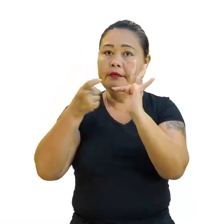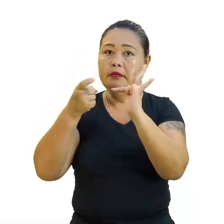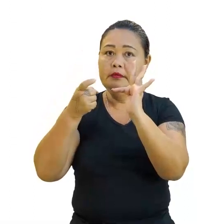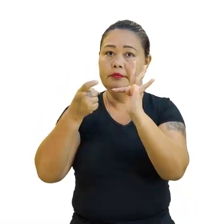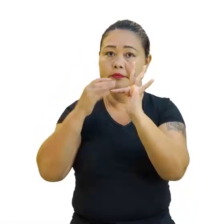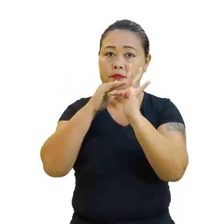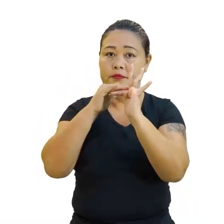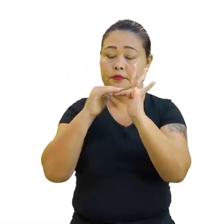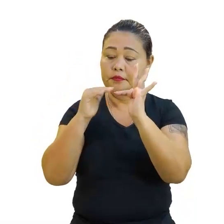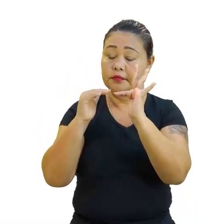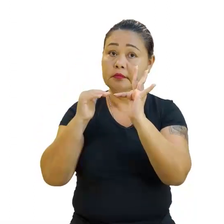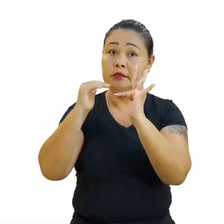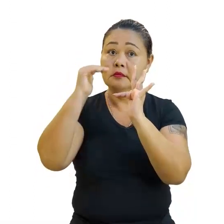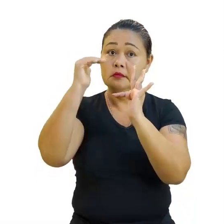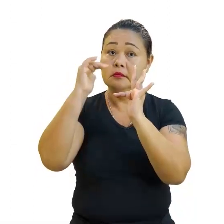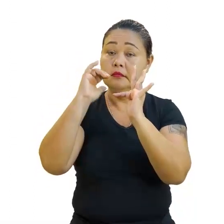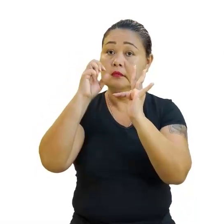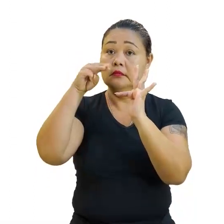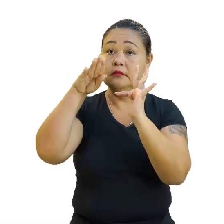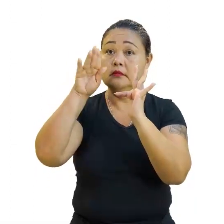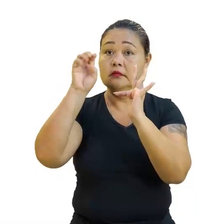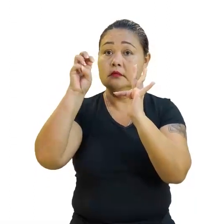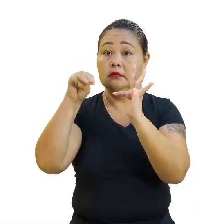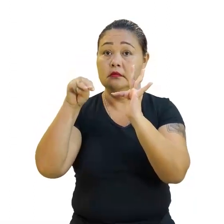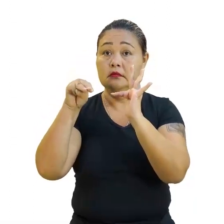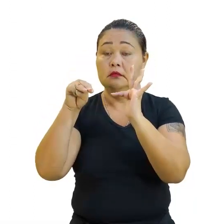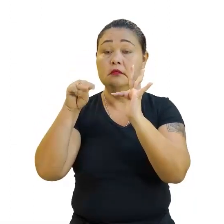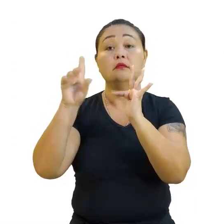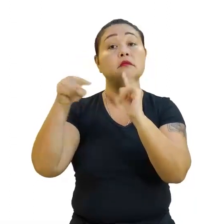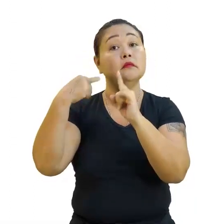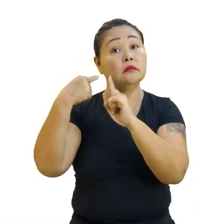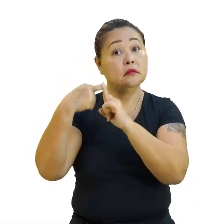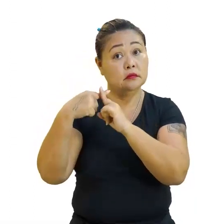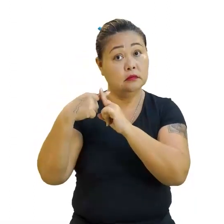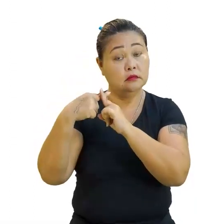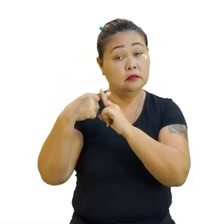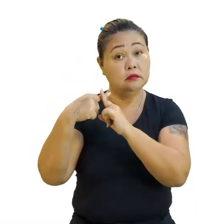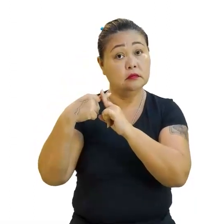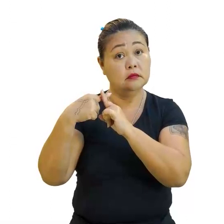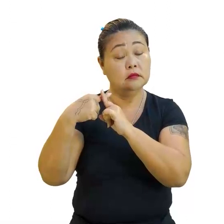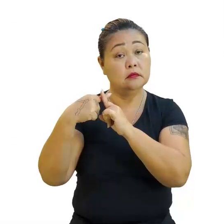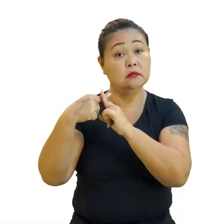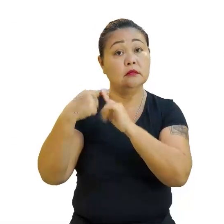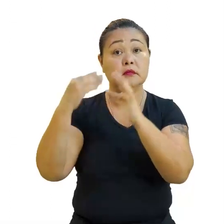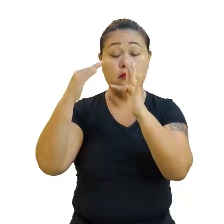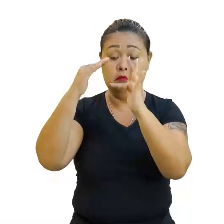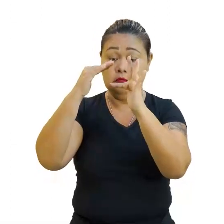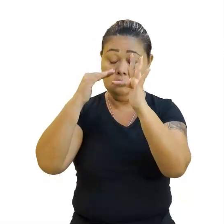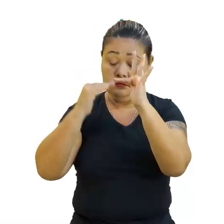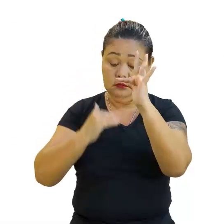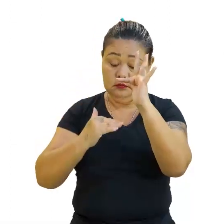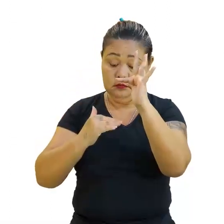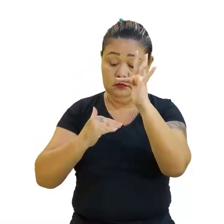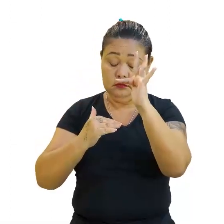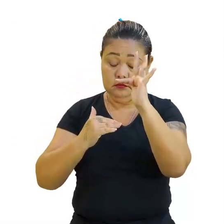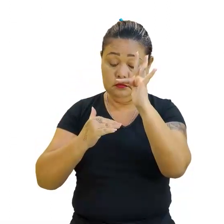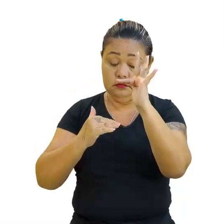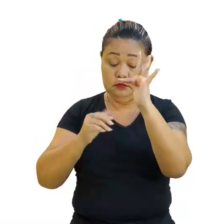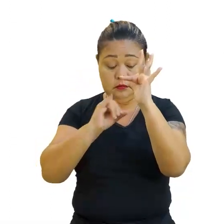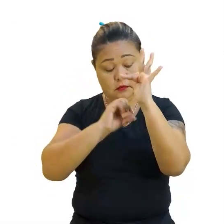Acima do eixo X, nós temos imagem positiva. Abaixo do eixo X, nós temos